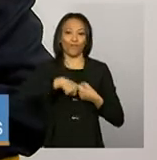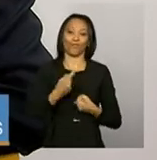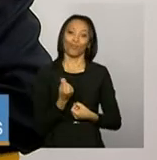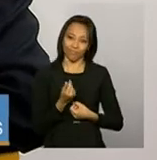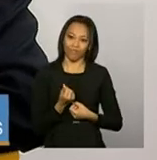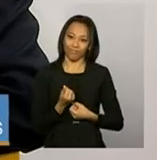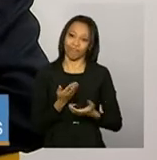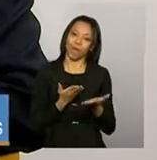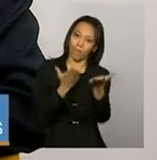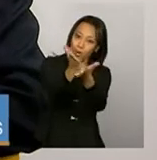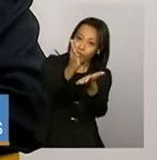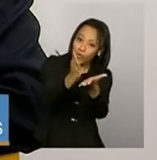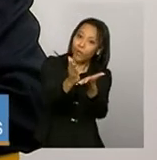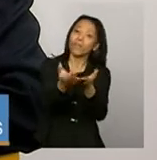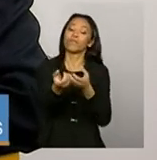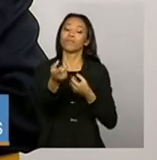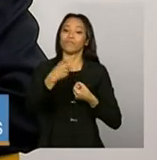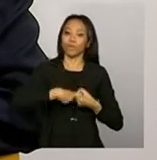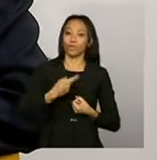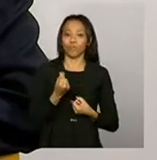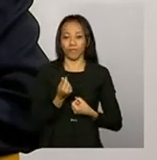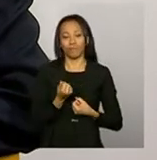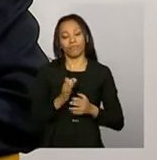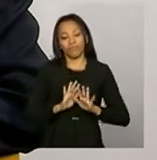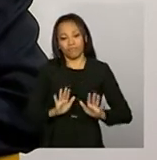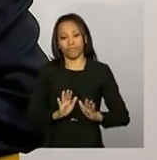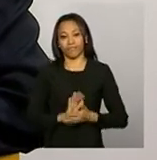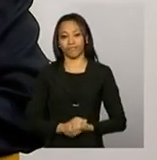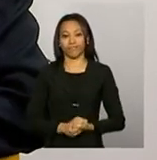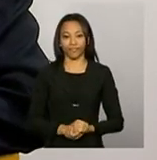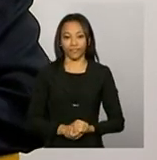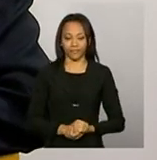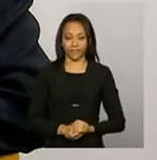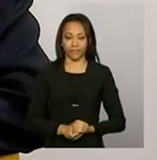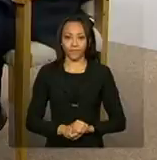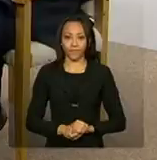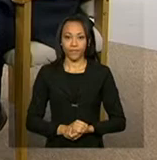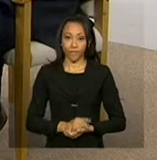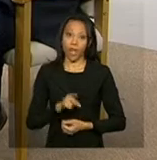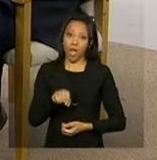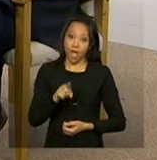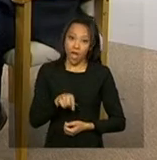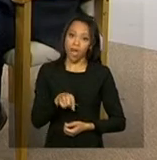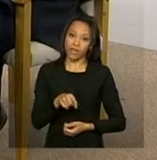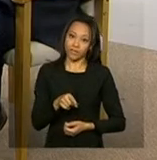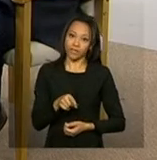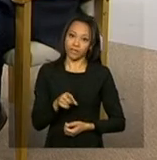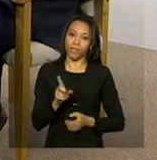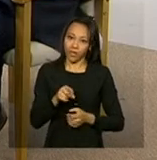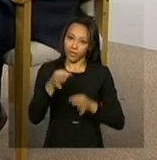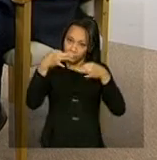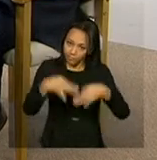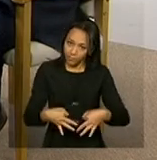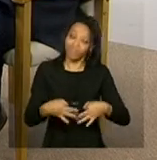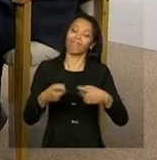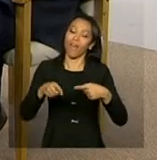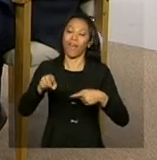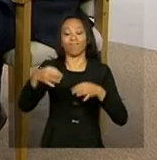Aprovou, devolver os recursos, aprovou. Esse é o caminho. Esse é o caminho.